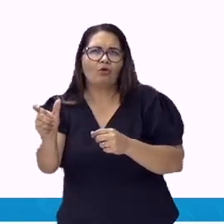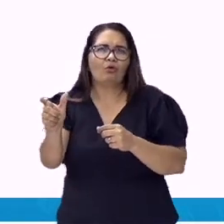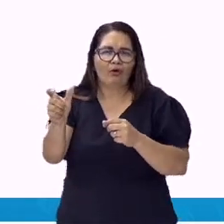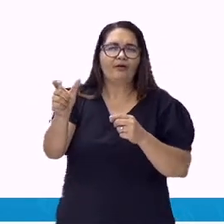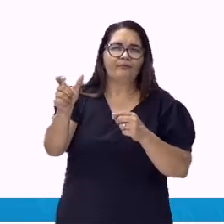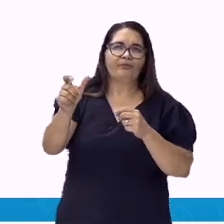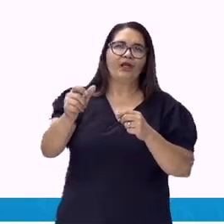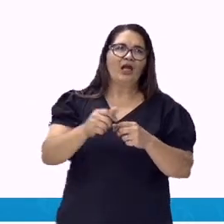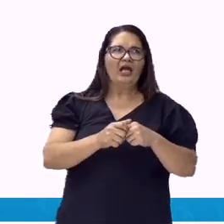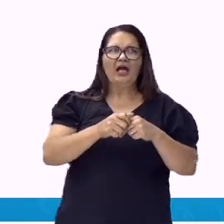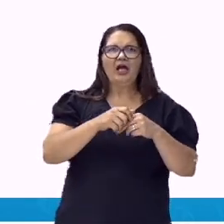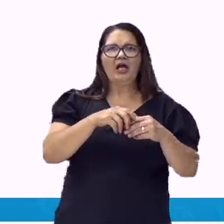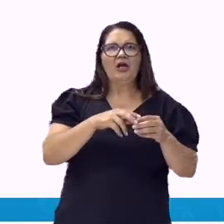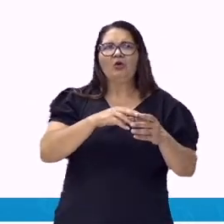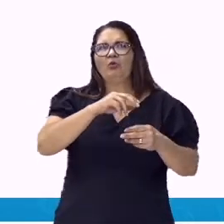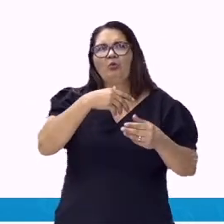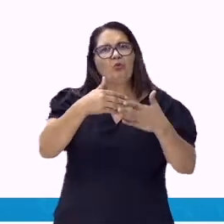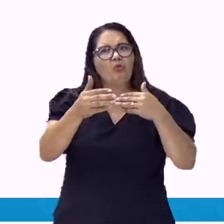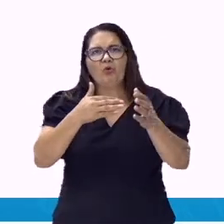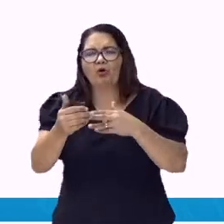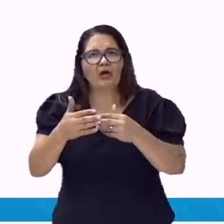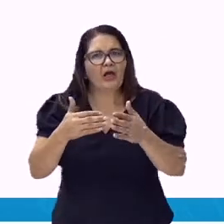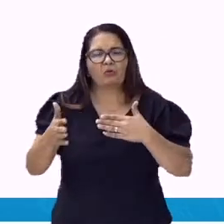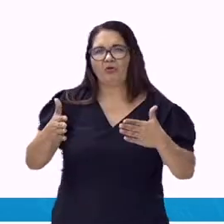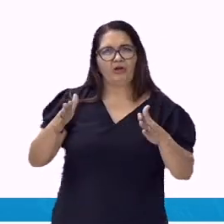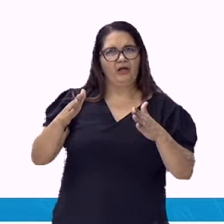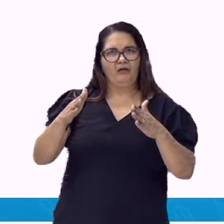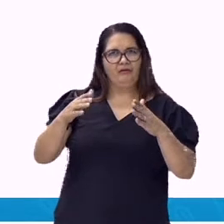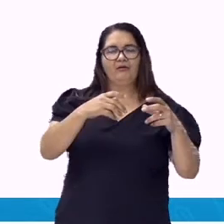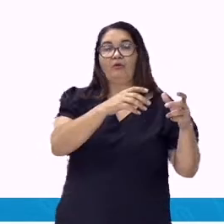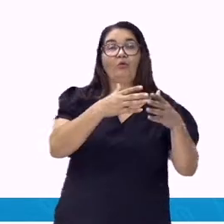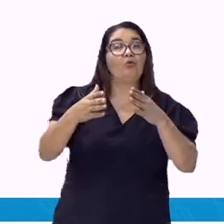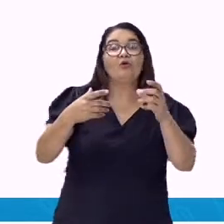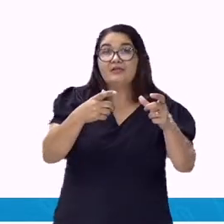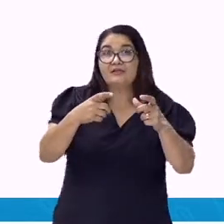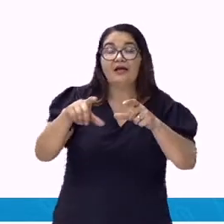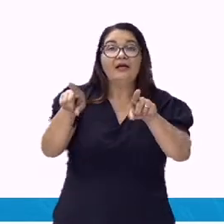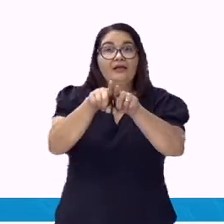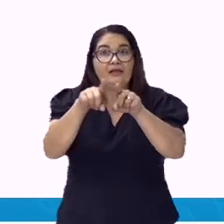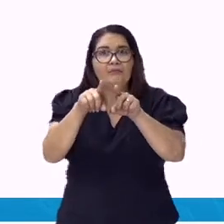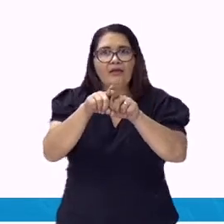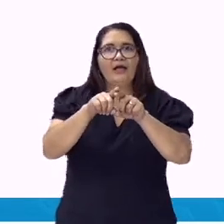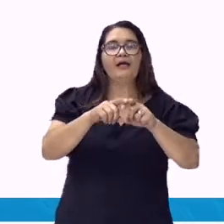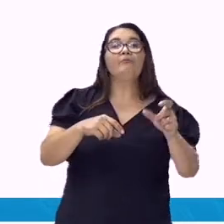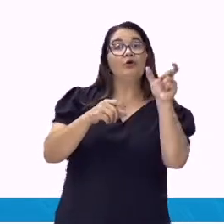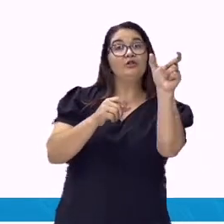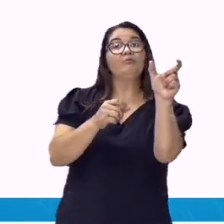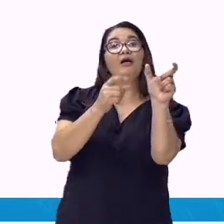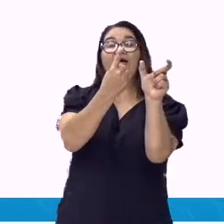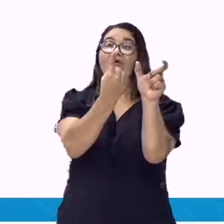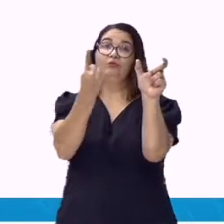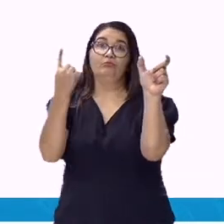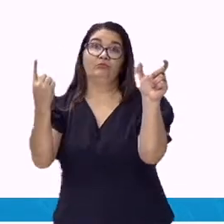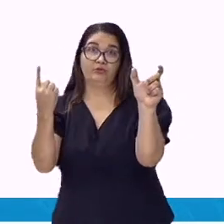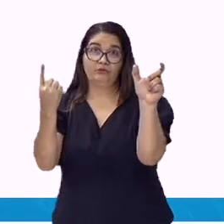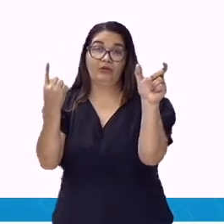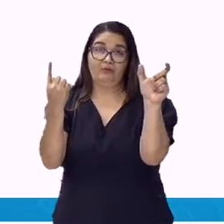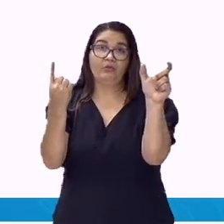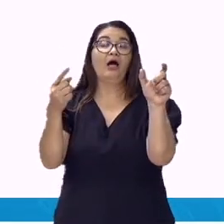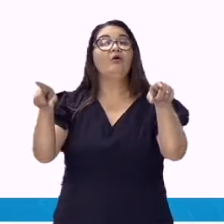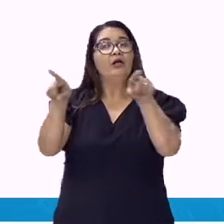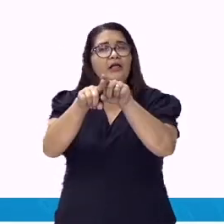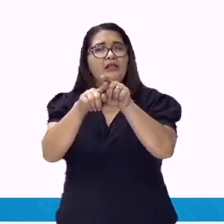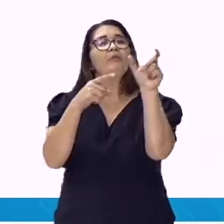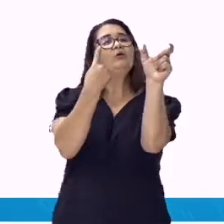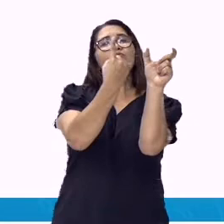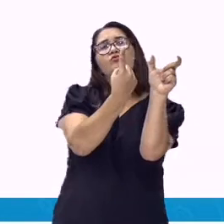Vejamos os exemplos listados na tela. Exemplo 1. Conheço bem a moça que saiu. Não gostei do